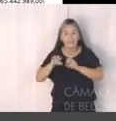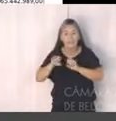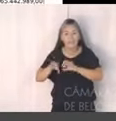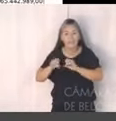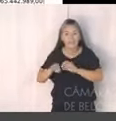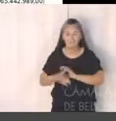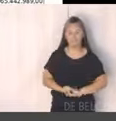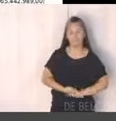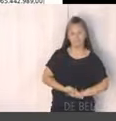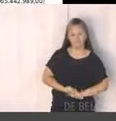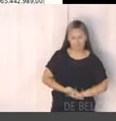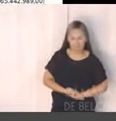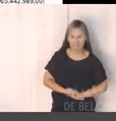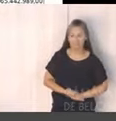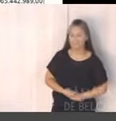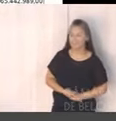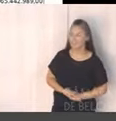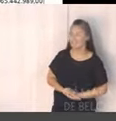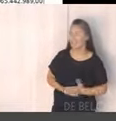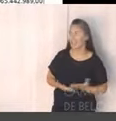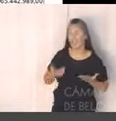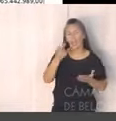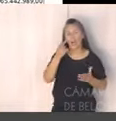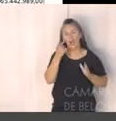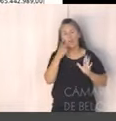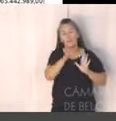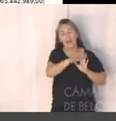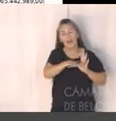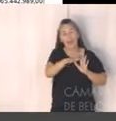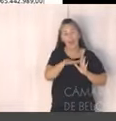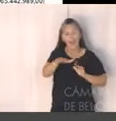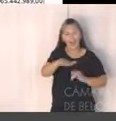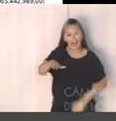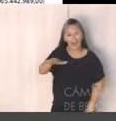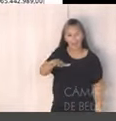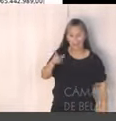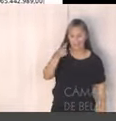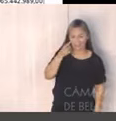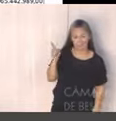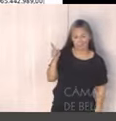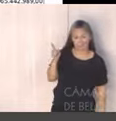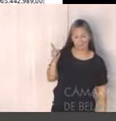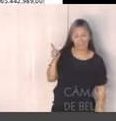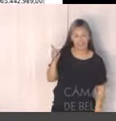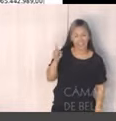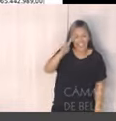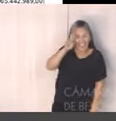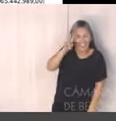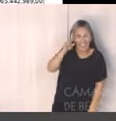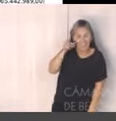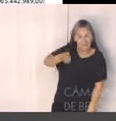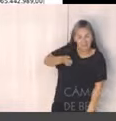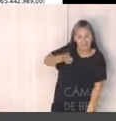E aqui a despesa por área de resultado, é um outro recorte, como mostramos lá no primeiro slide, a